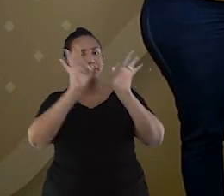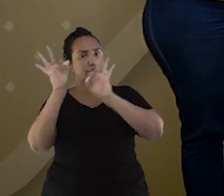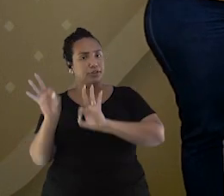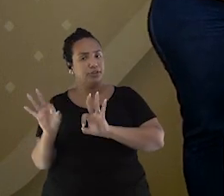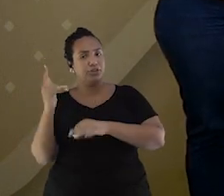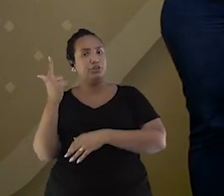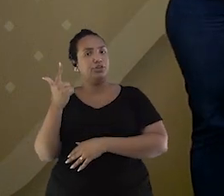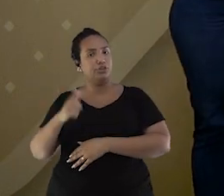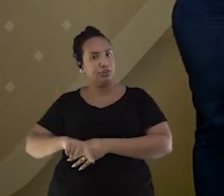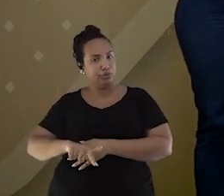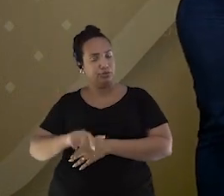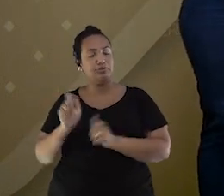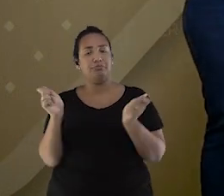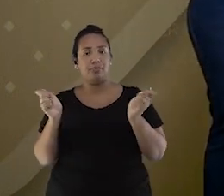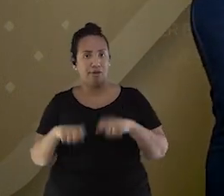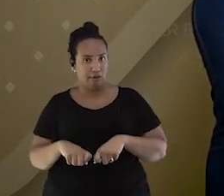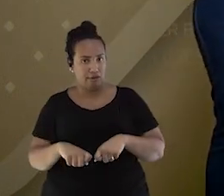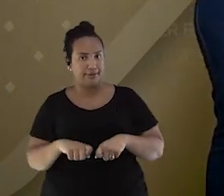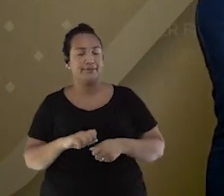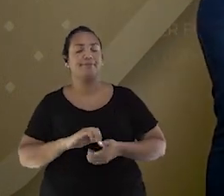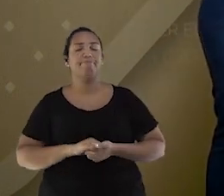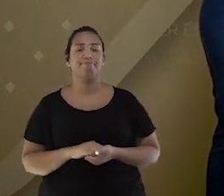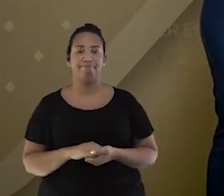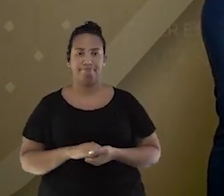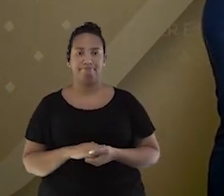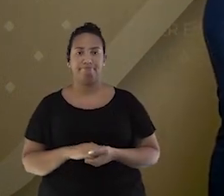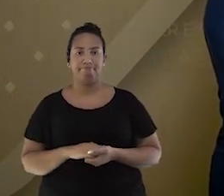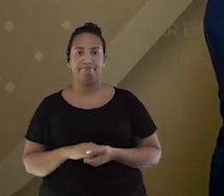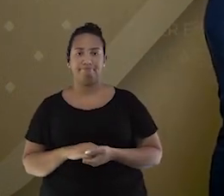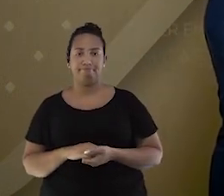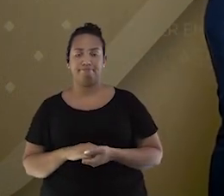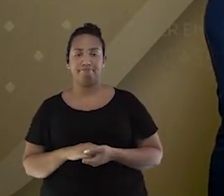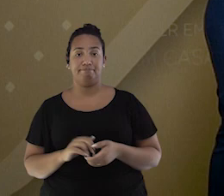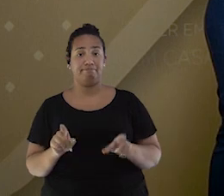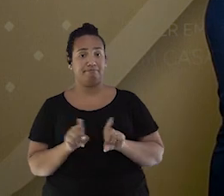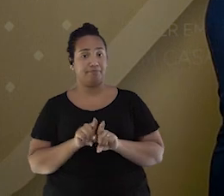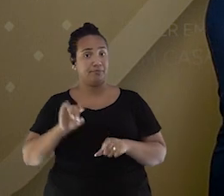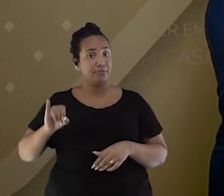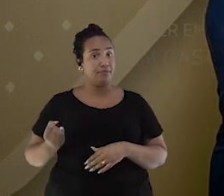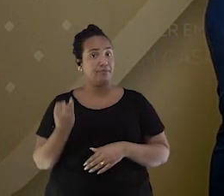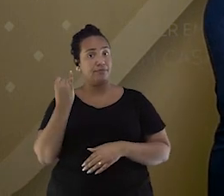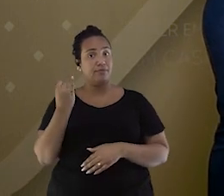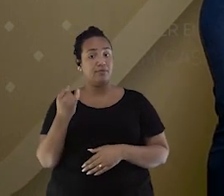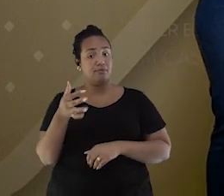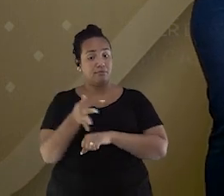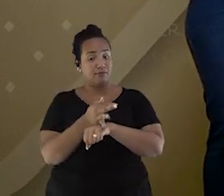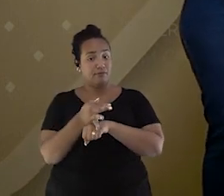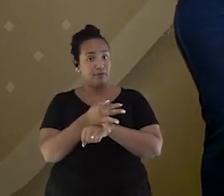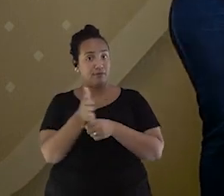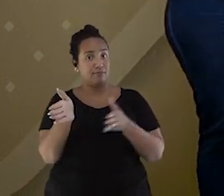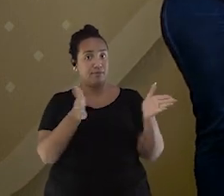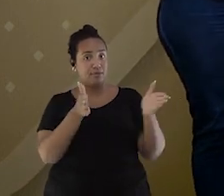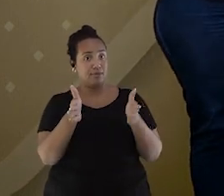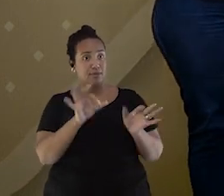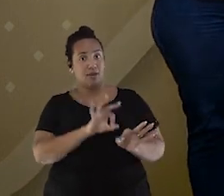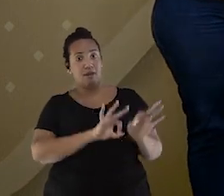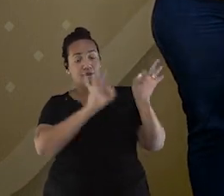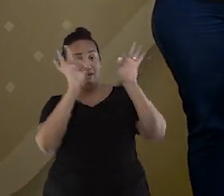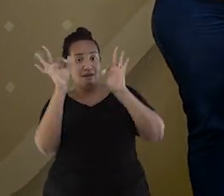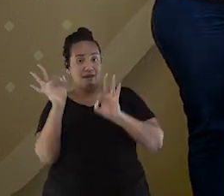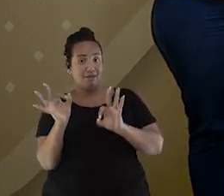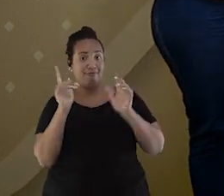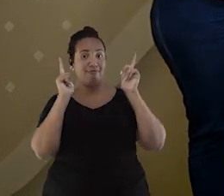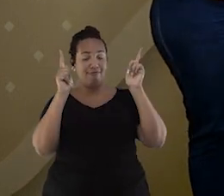TV e que você perdeu ou quer rever. E aproveita para maratonar nessas férias e se divertir e aprender.